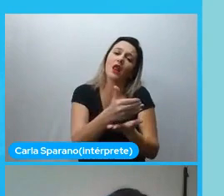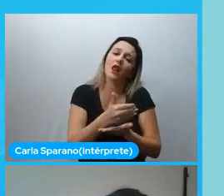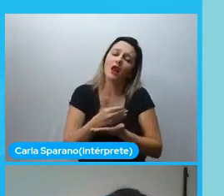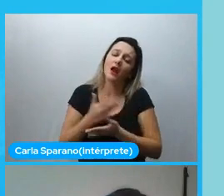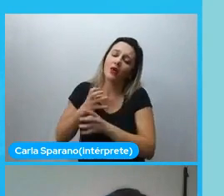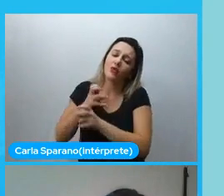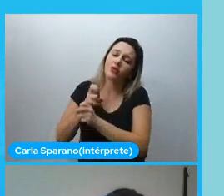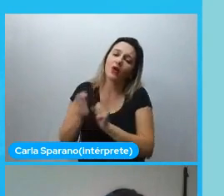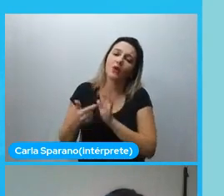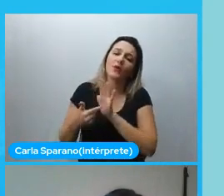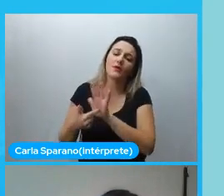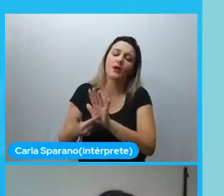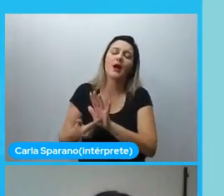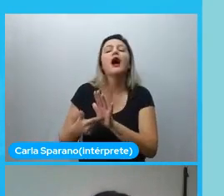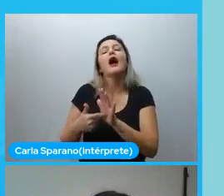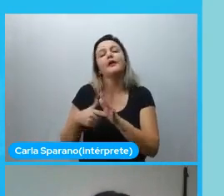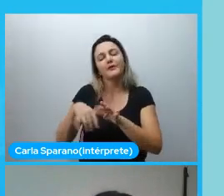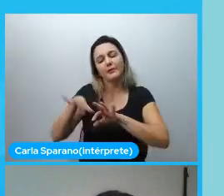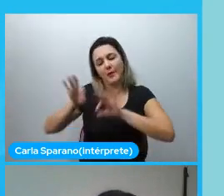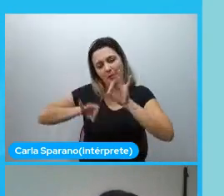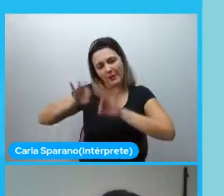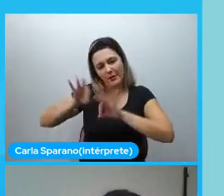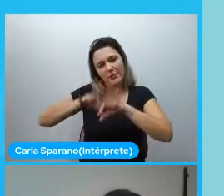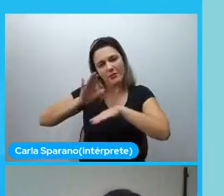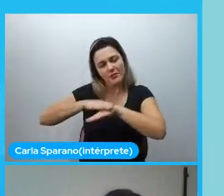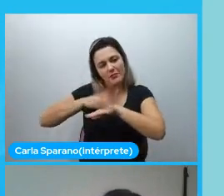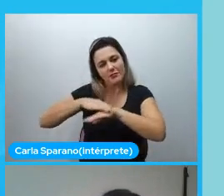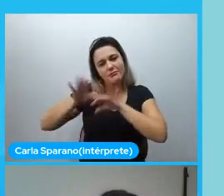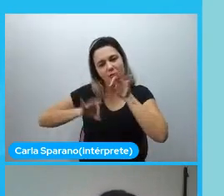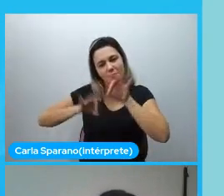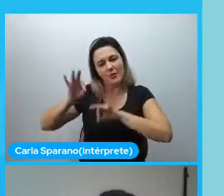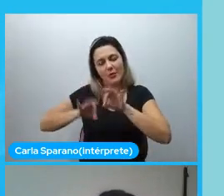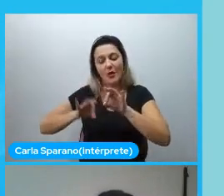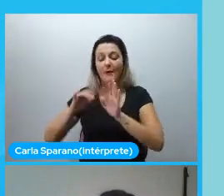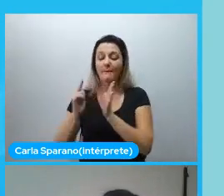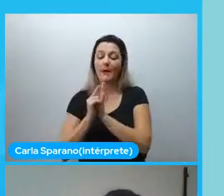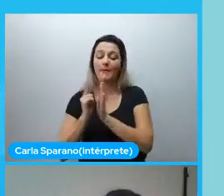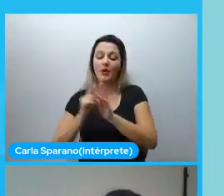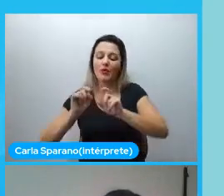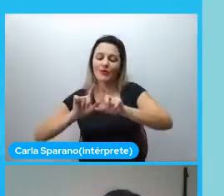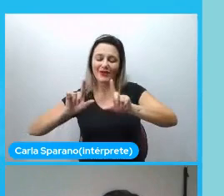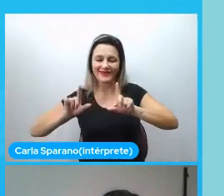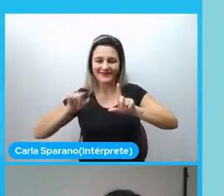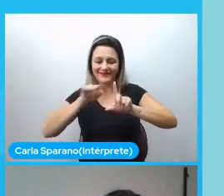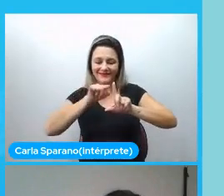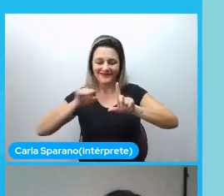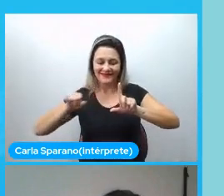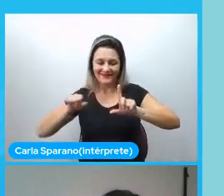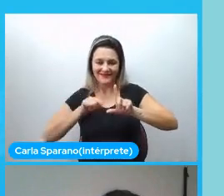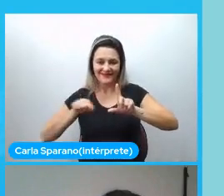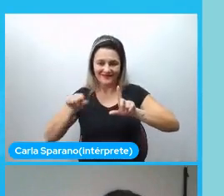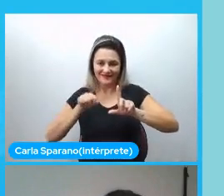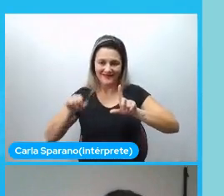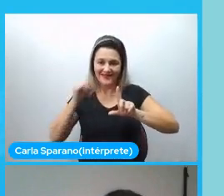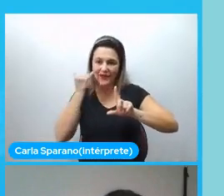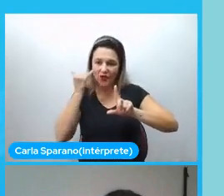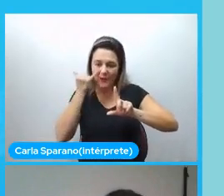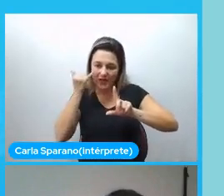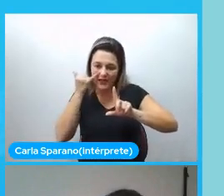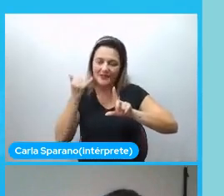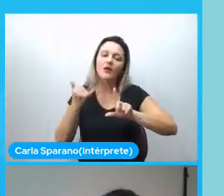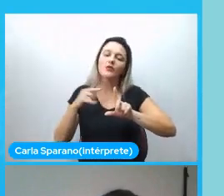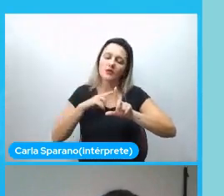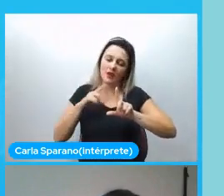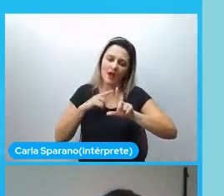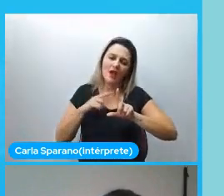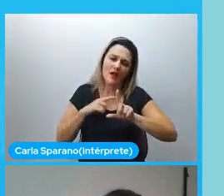desde o folder até pensar em quais perguntas a gente iria fazer. E esse folder, ele foi validado por cinco profissionais diferentes